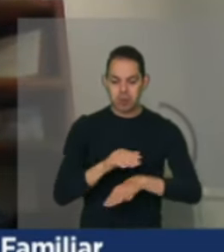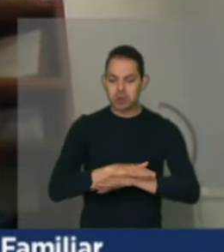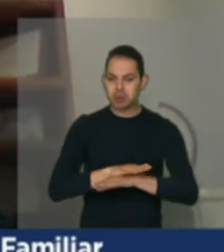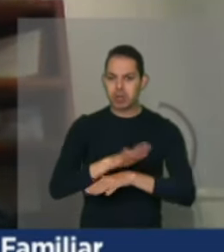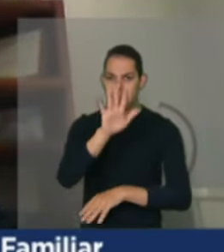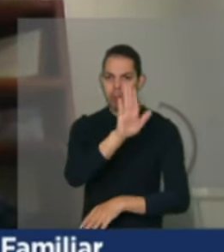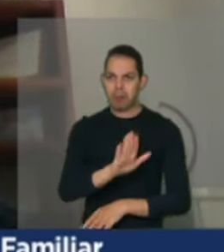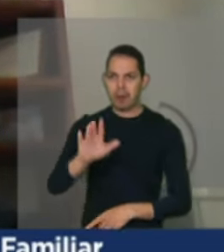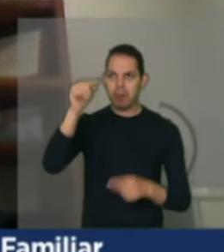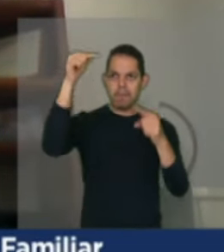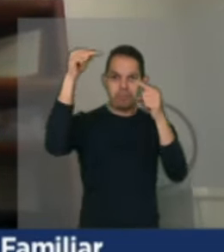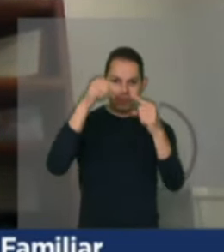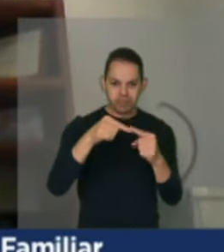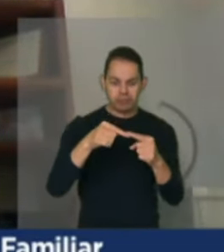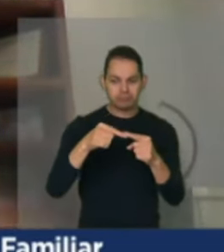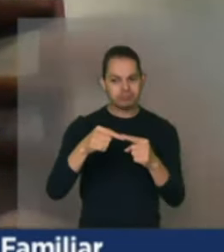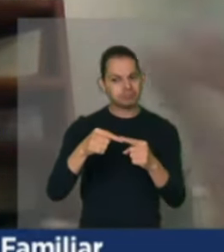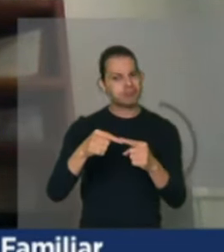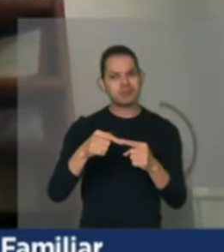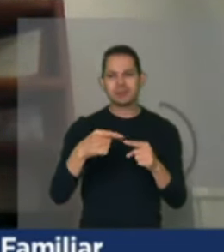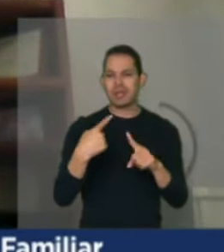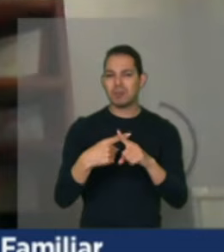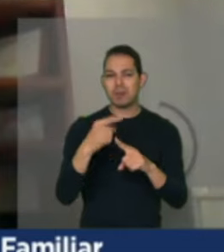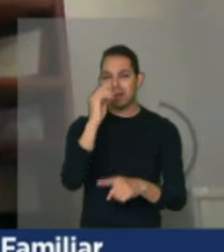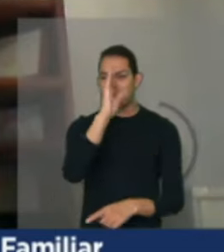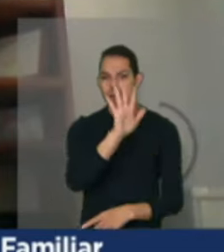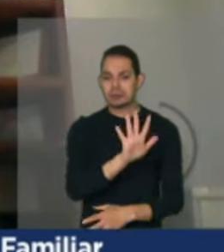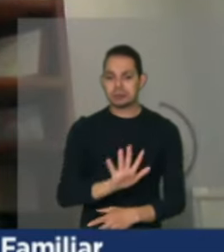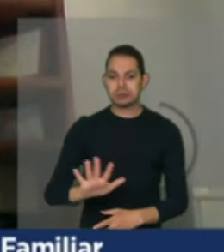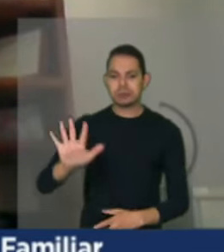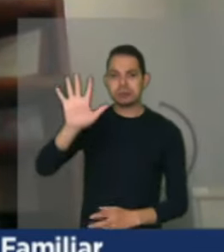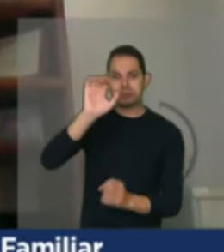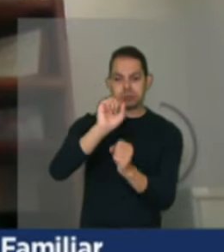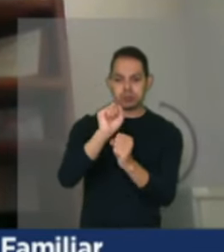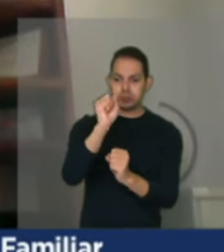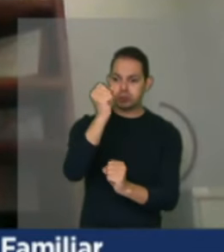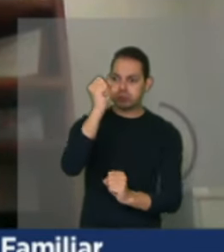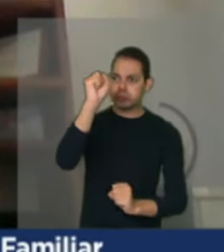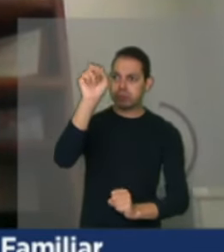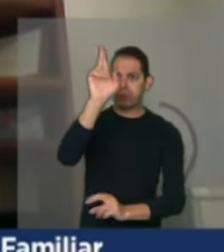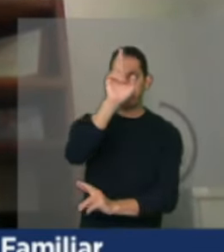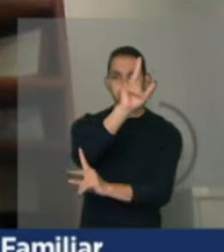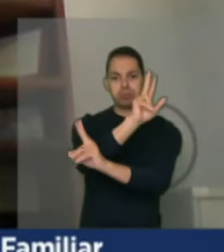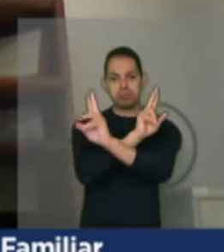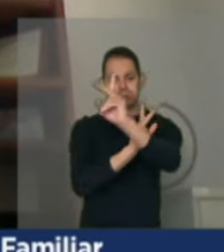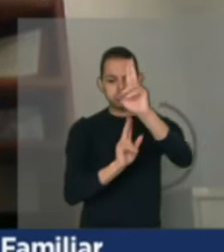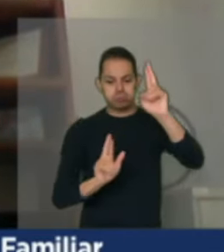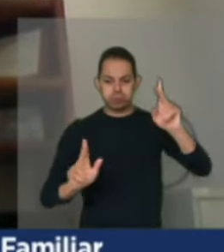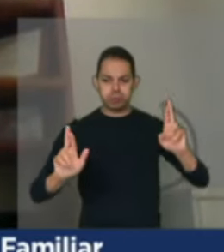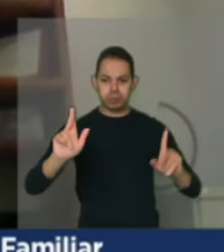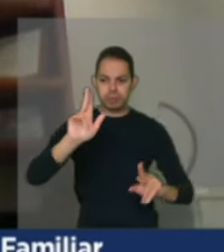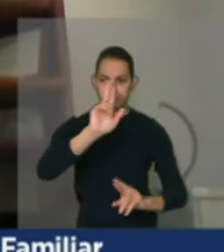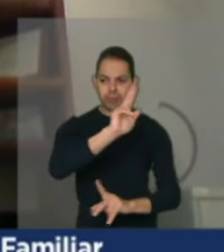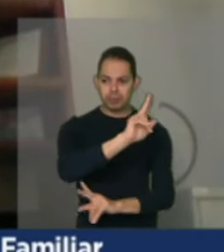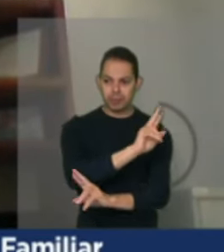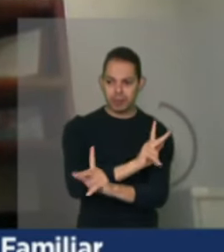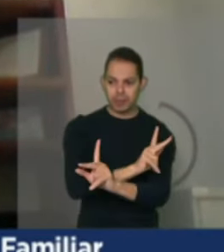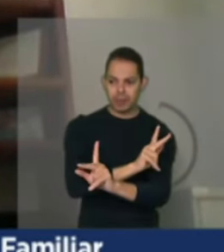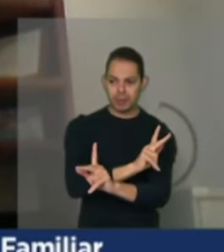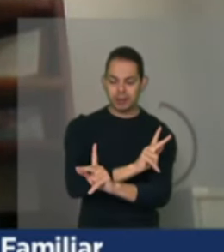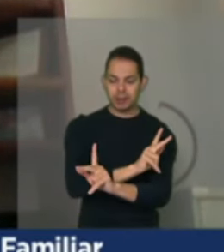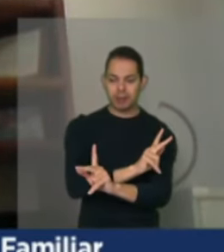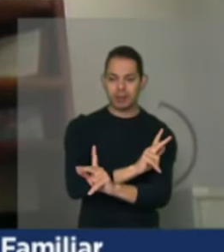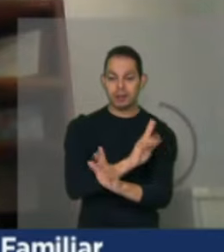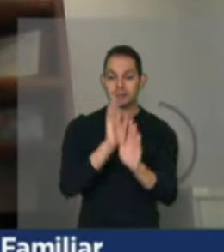possível pensar um território de uma maneira global, geral. Não tem como olhar e não